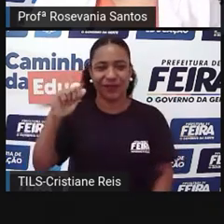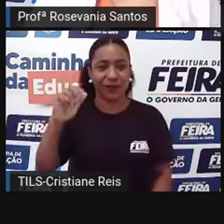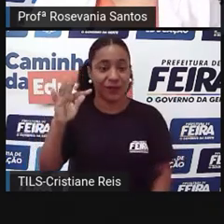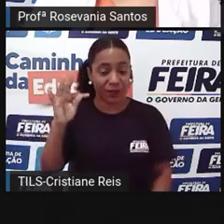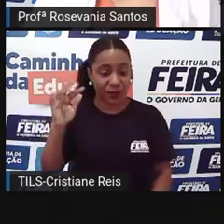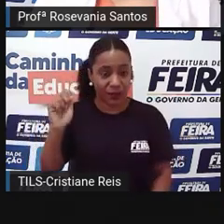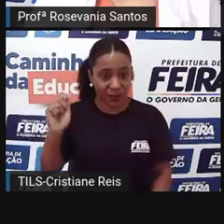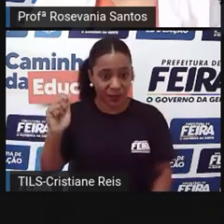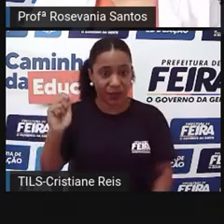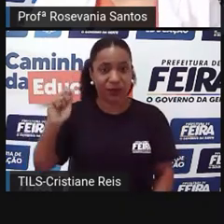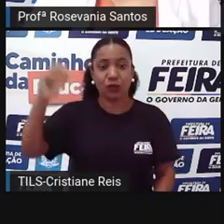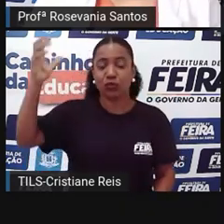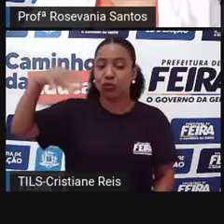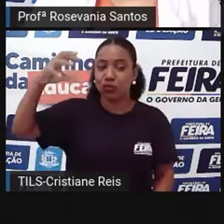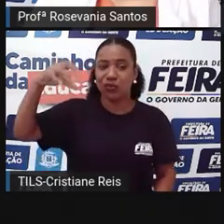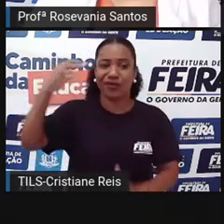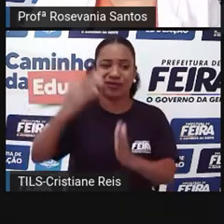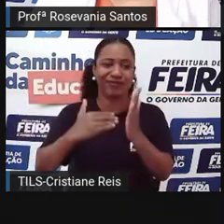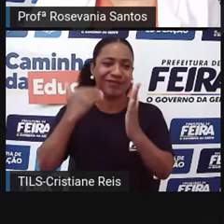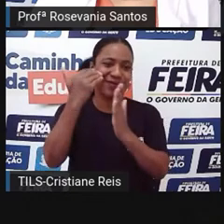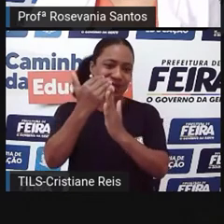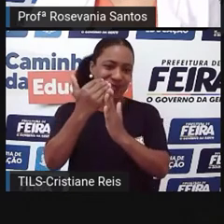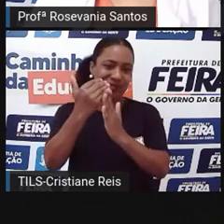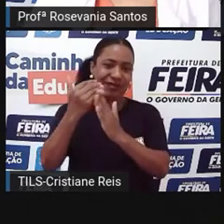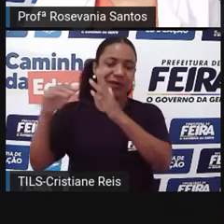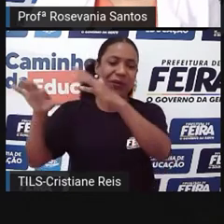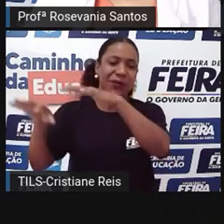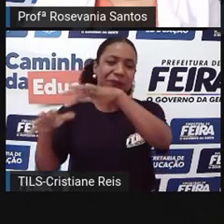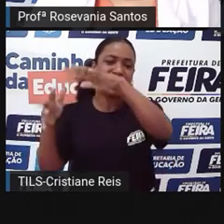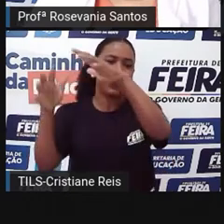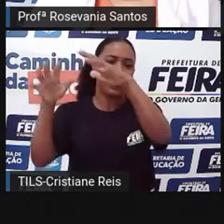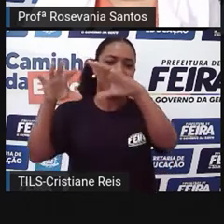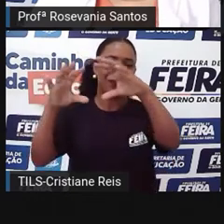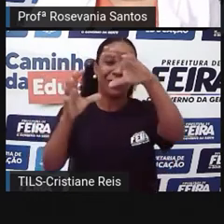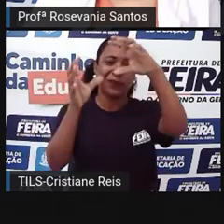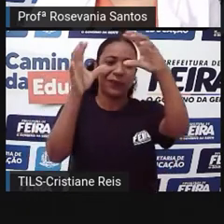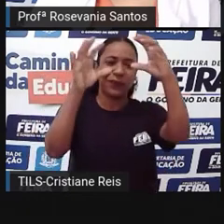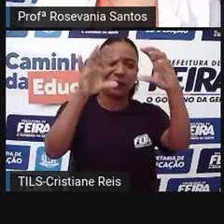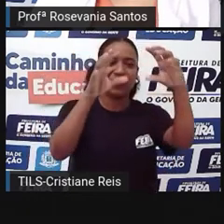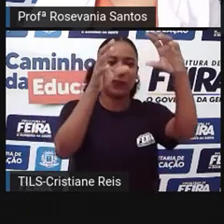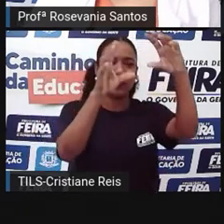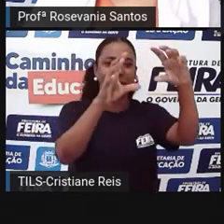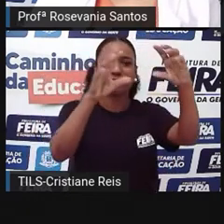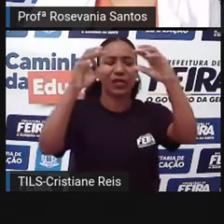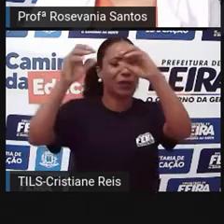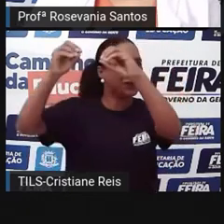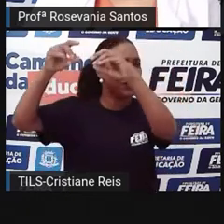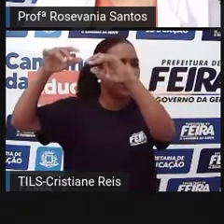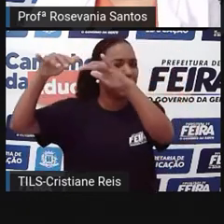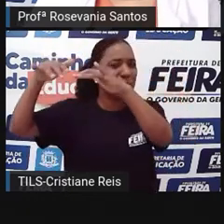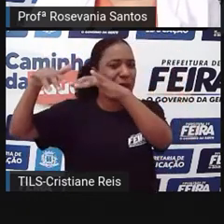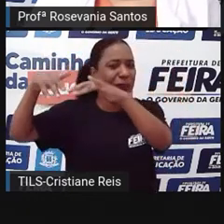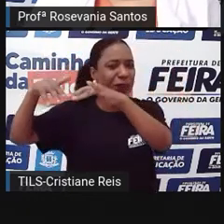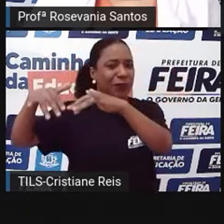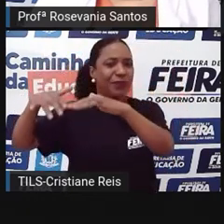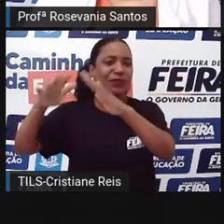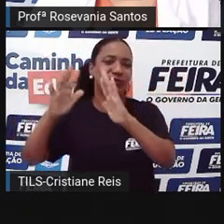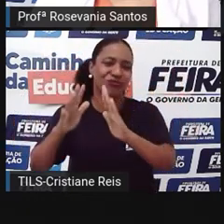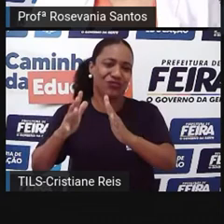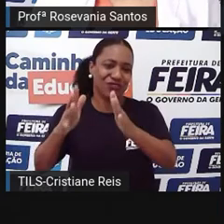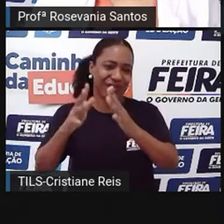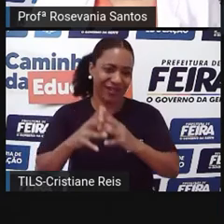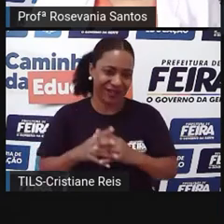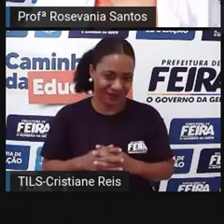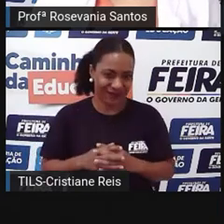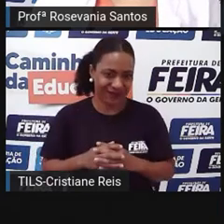quando eu tenho que ultrapassar isso, que eu chego aqui, a nuvem já tá, já totalmente descarregada. Outro fator são as frentes